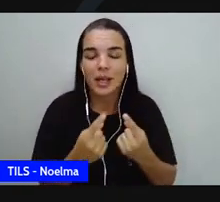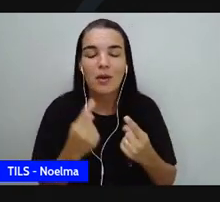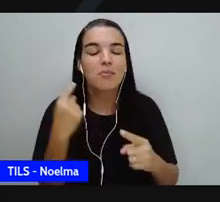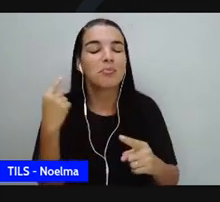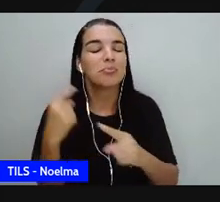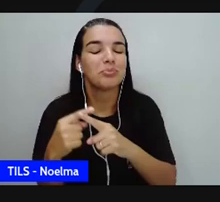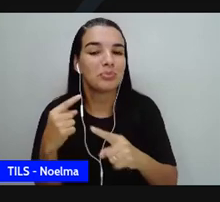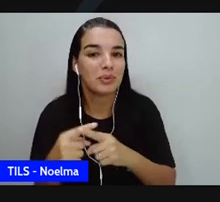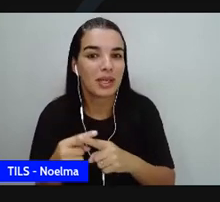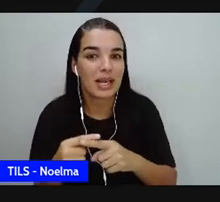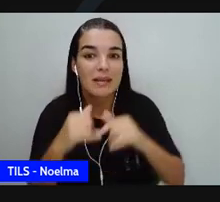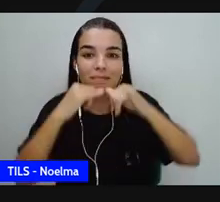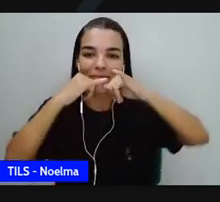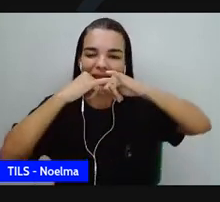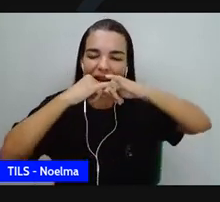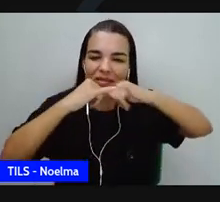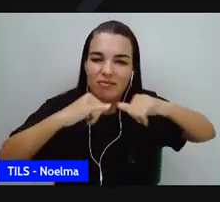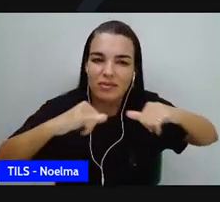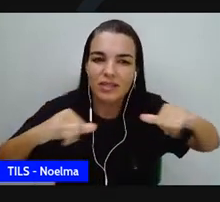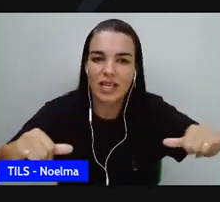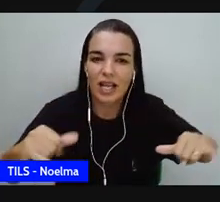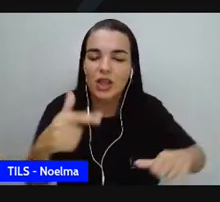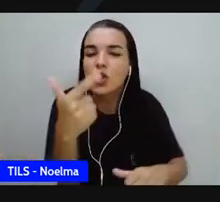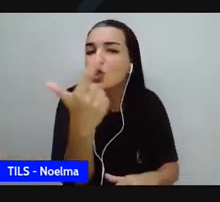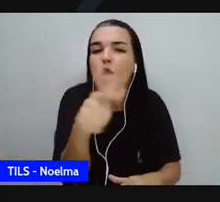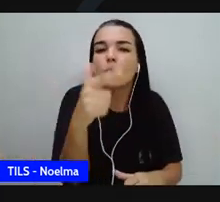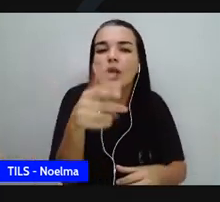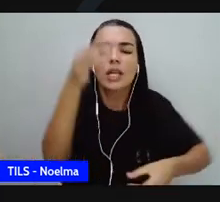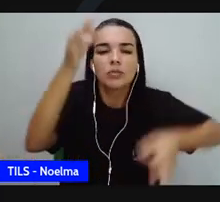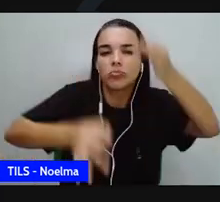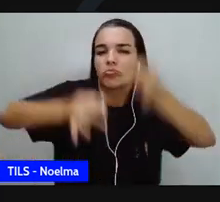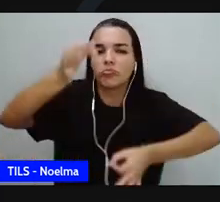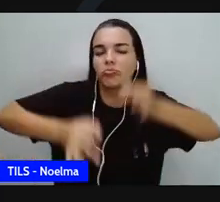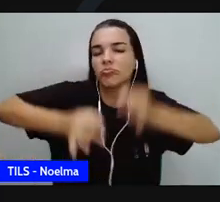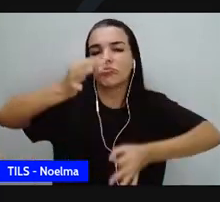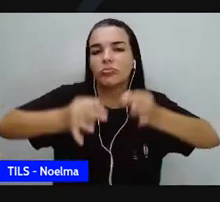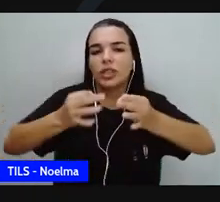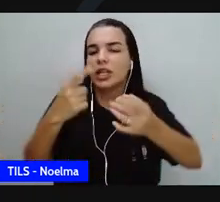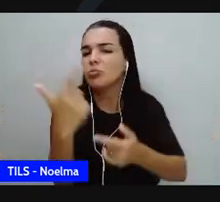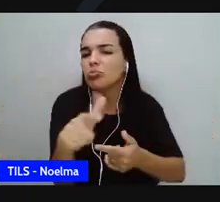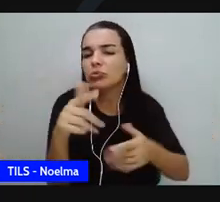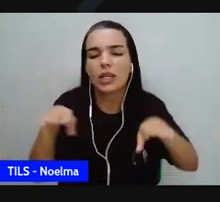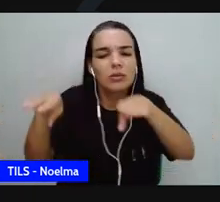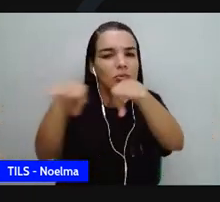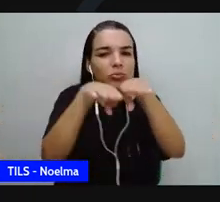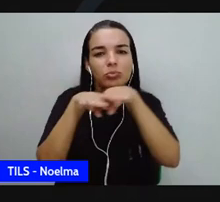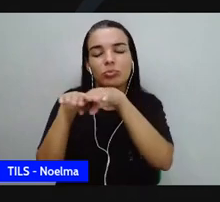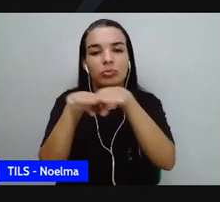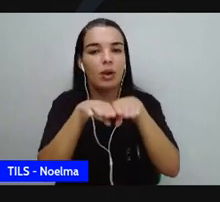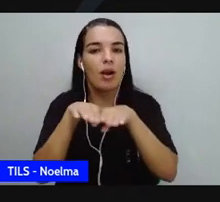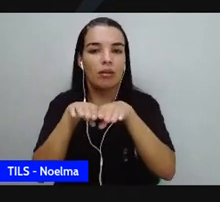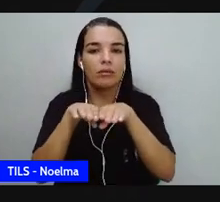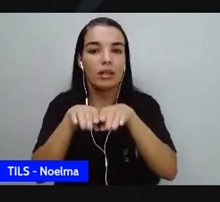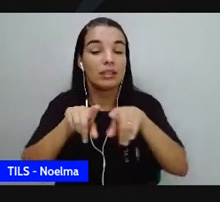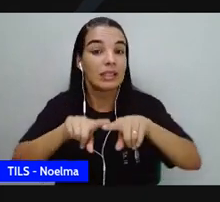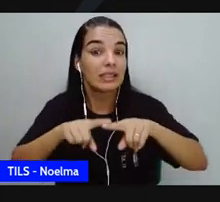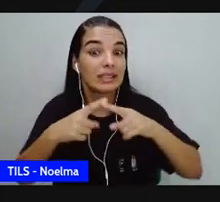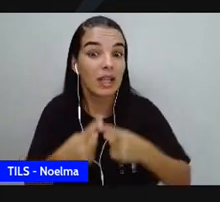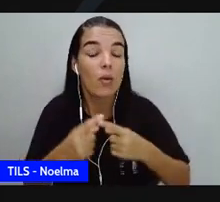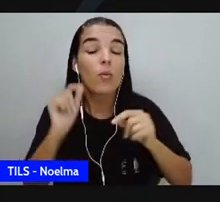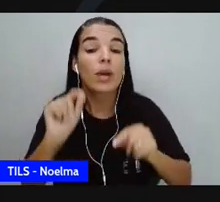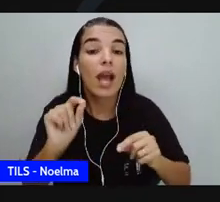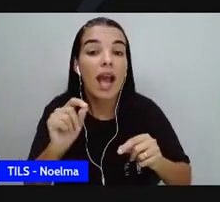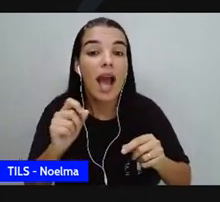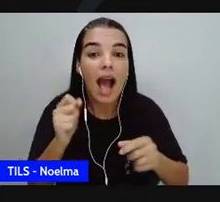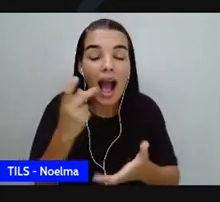denúncia, ela está dizendo que não existe justiça, que não existe igualdade. Quando ela diz isso, então ela está dispersando